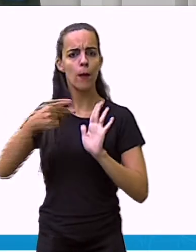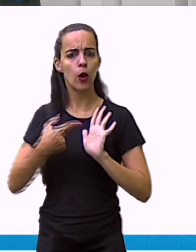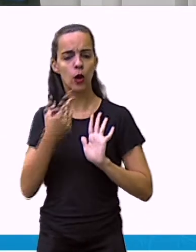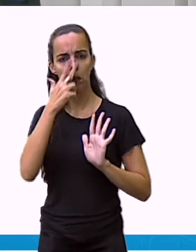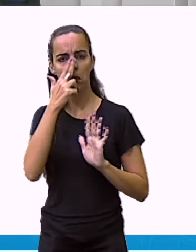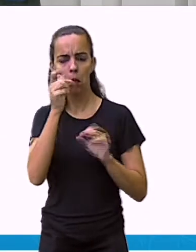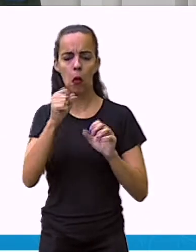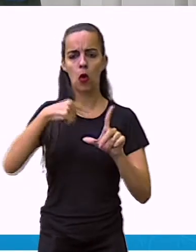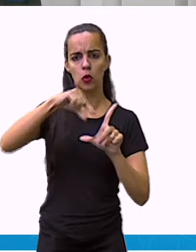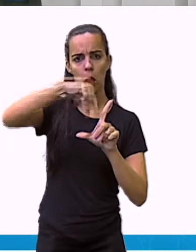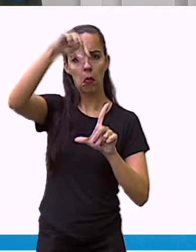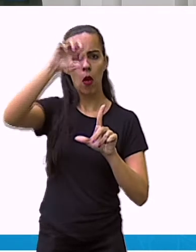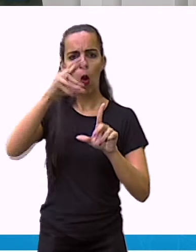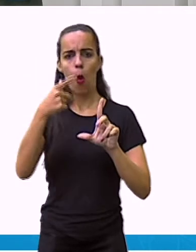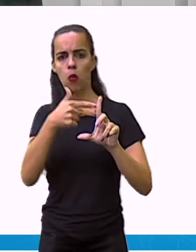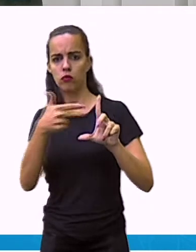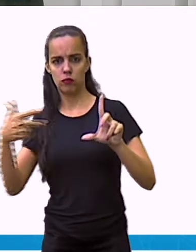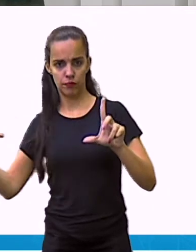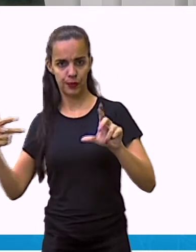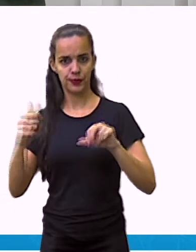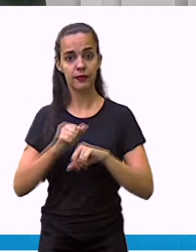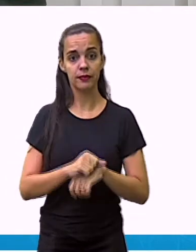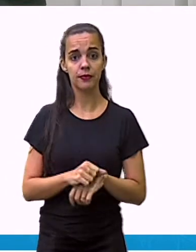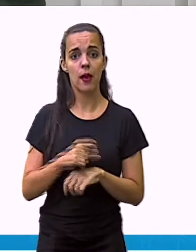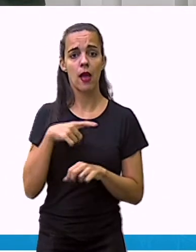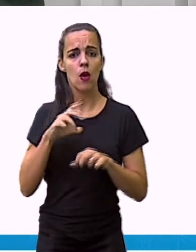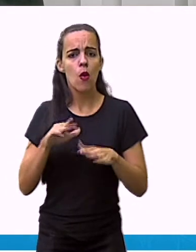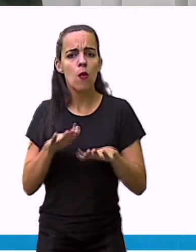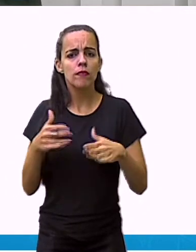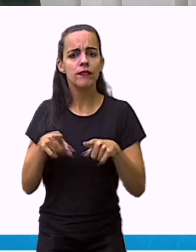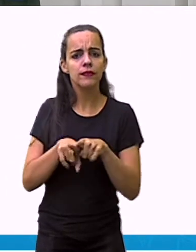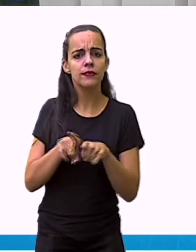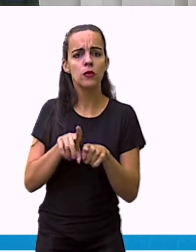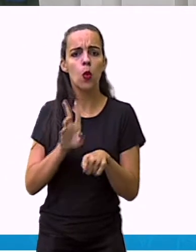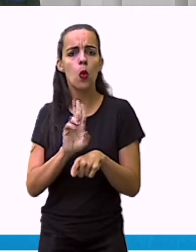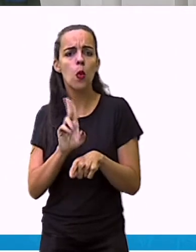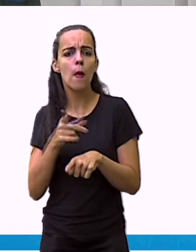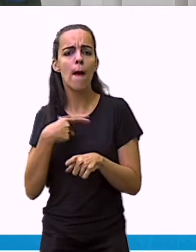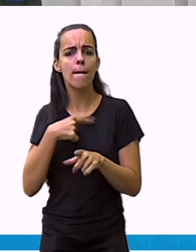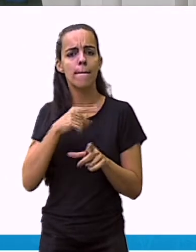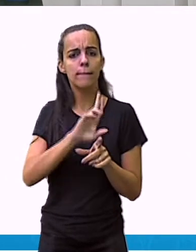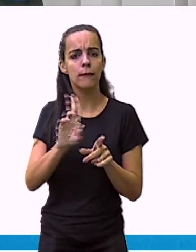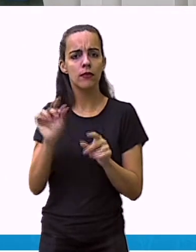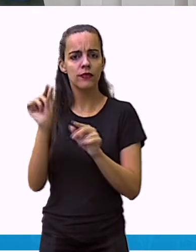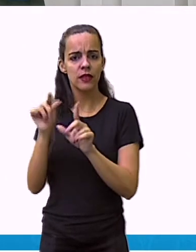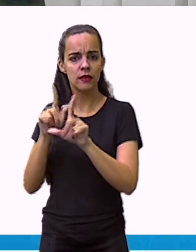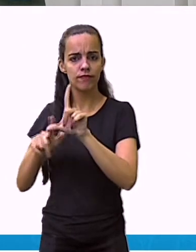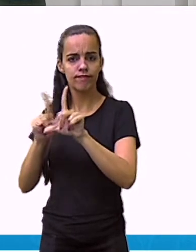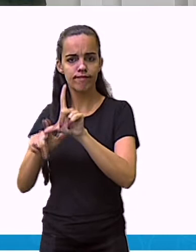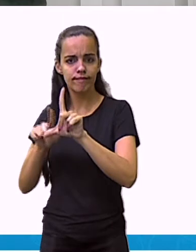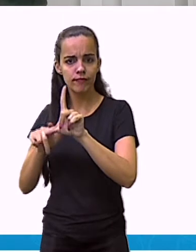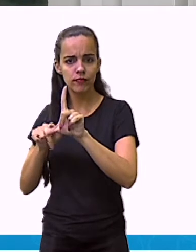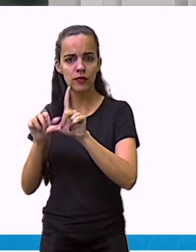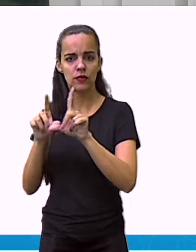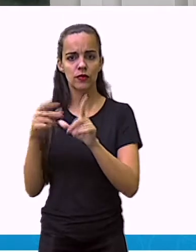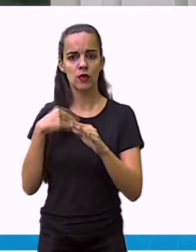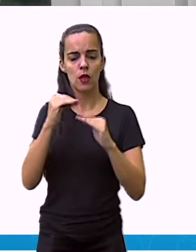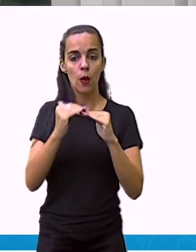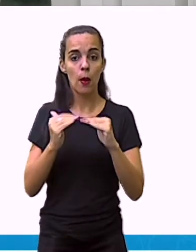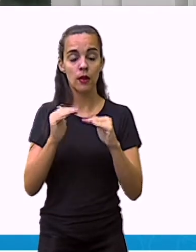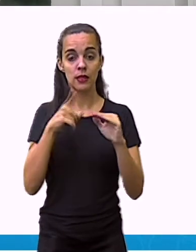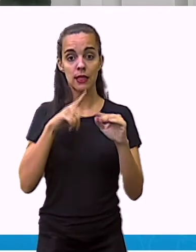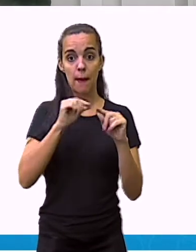pé, quando também são chamadas de barras. Seja de uma forma ou de outra, quanto maior o